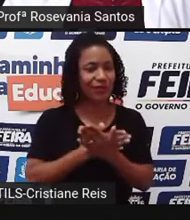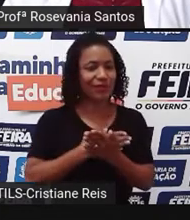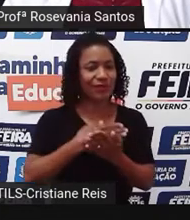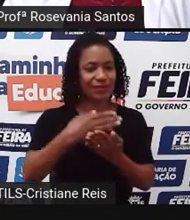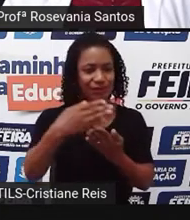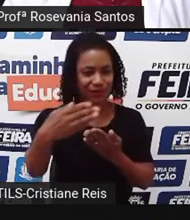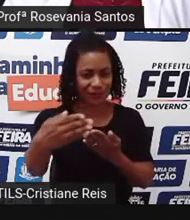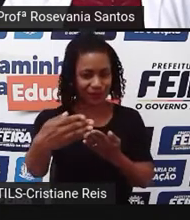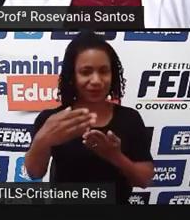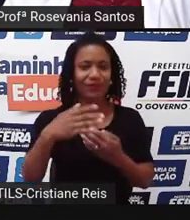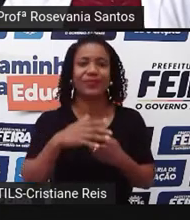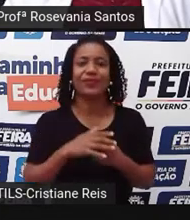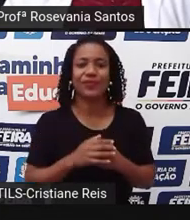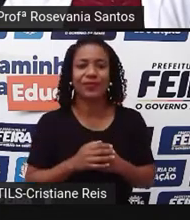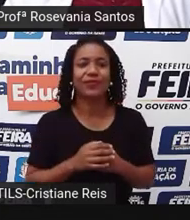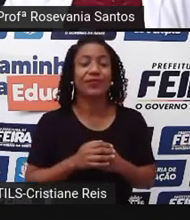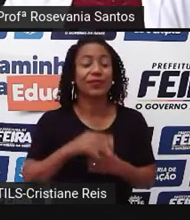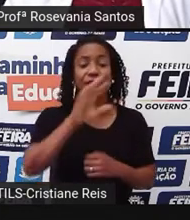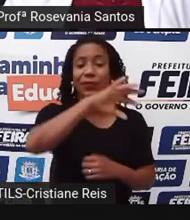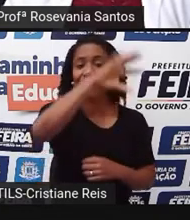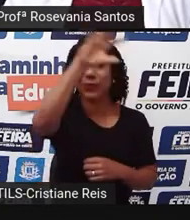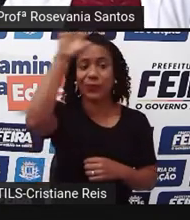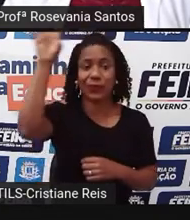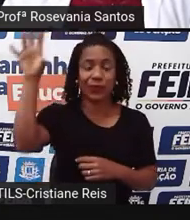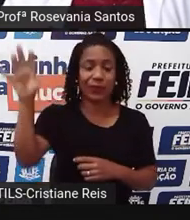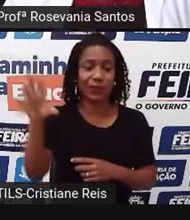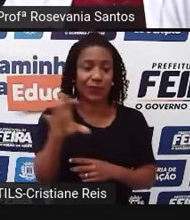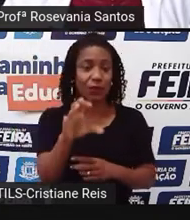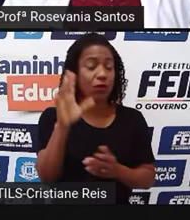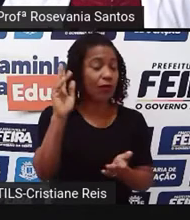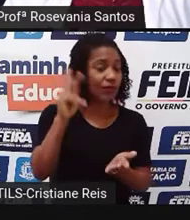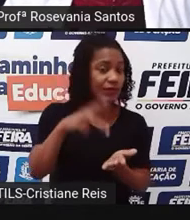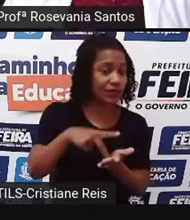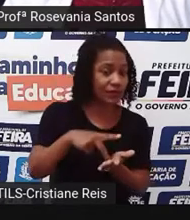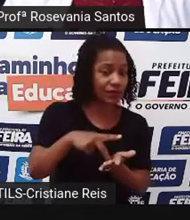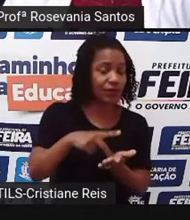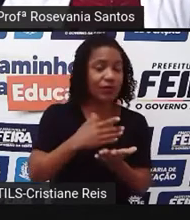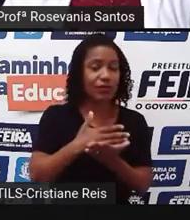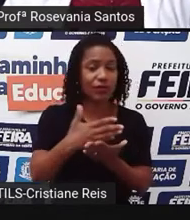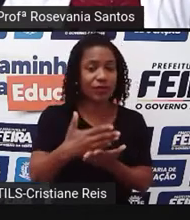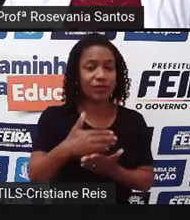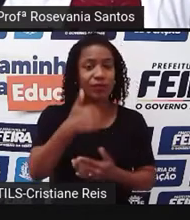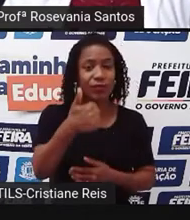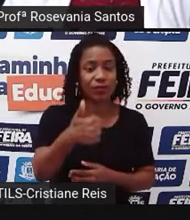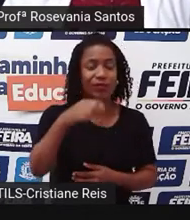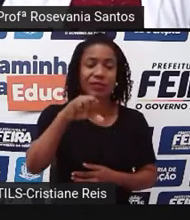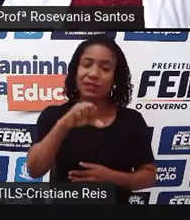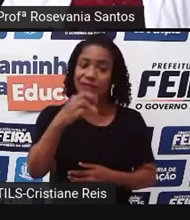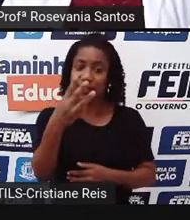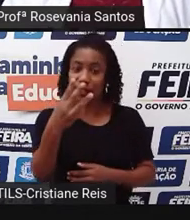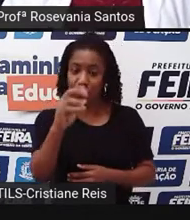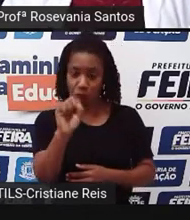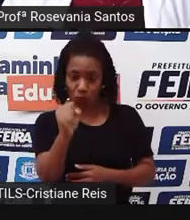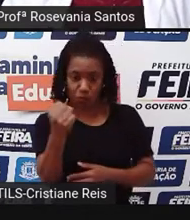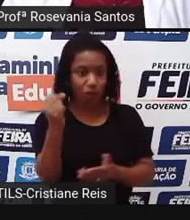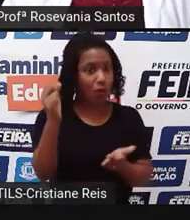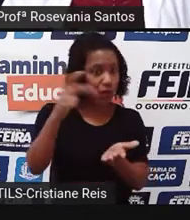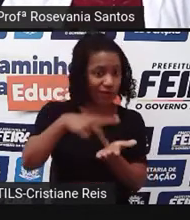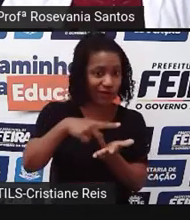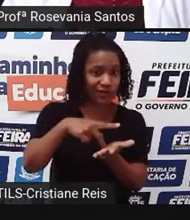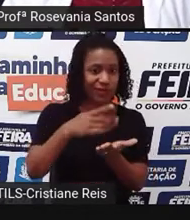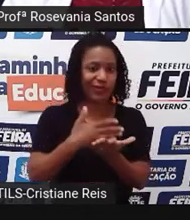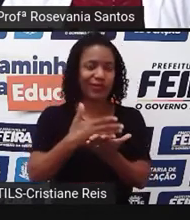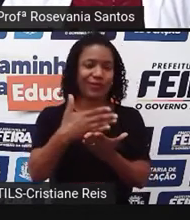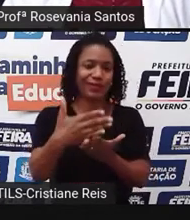bora dizer assim, Esse processo de regionalização oficial por volta de 1938, mas vocês vão